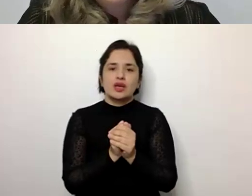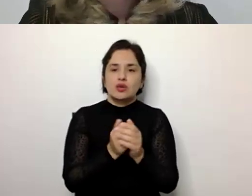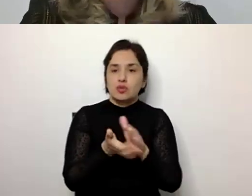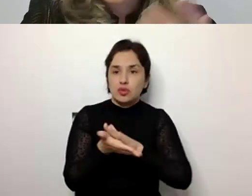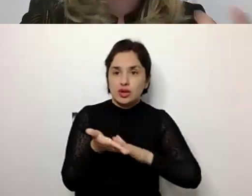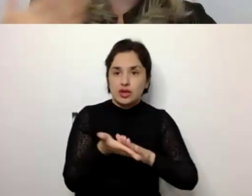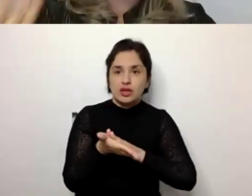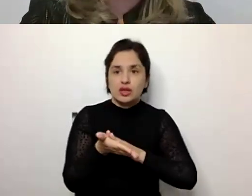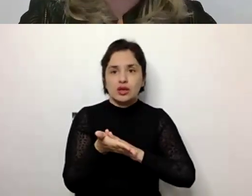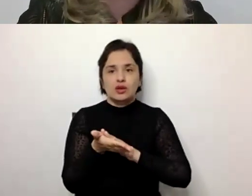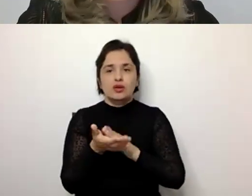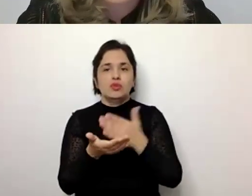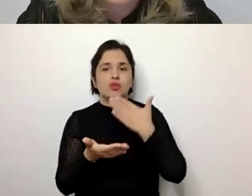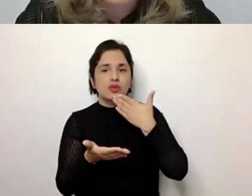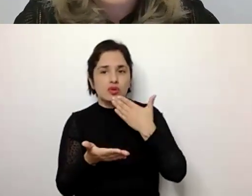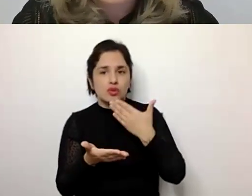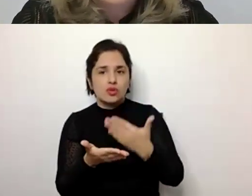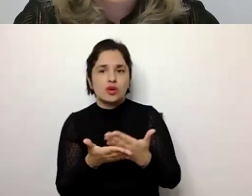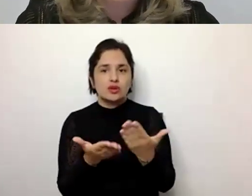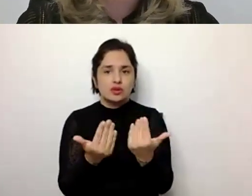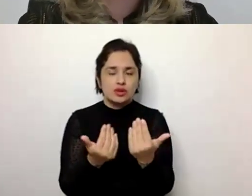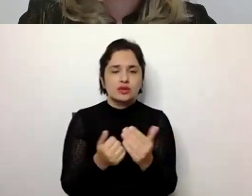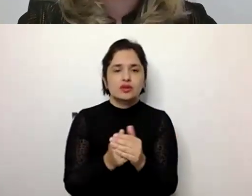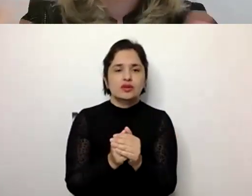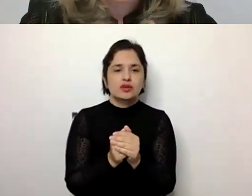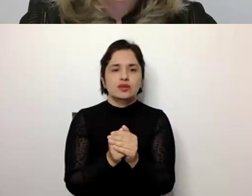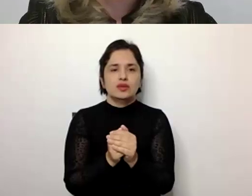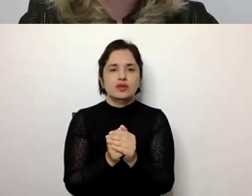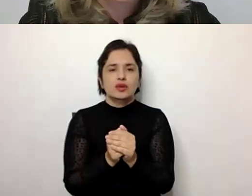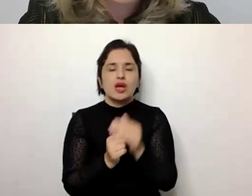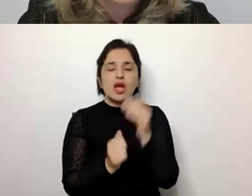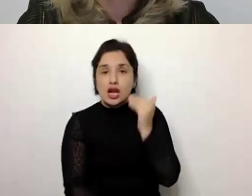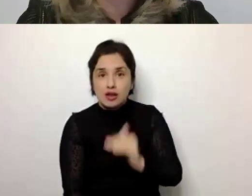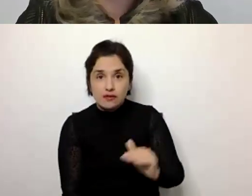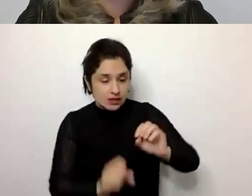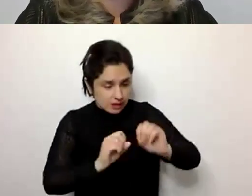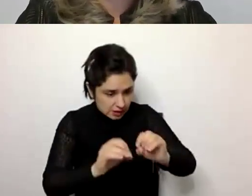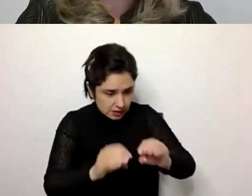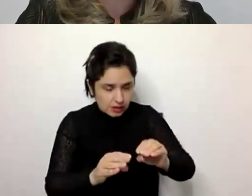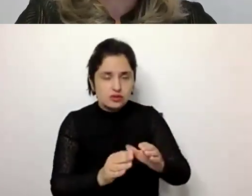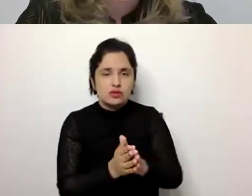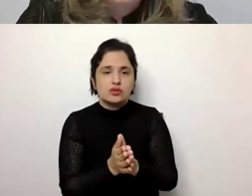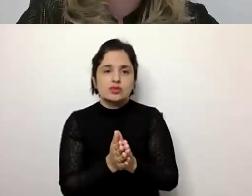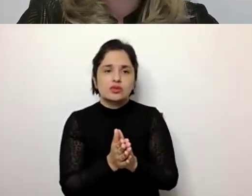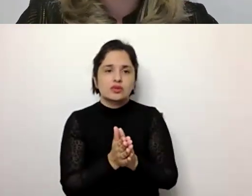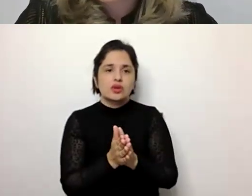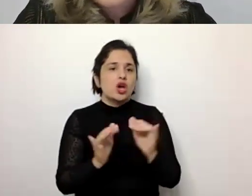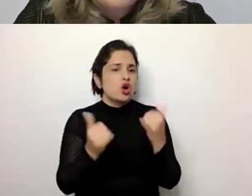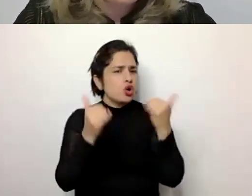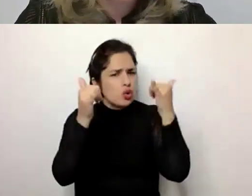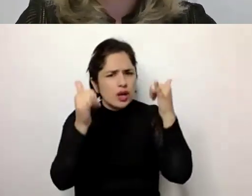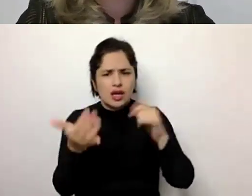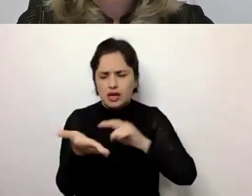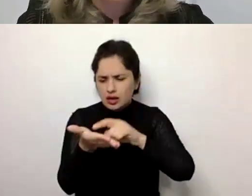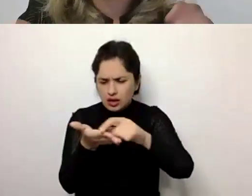tentativa quando isso não acontecer na infância, na adolescência, jogos de tabuleiro, jogos